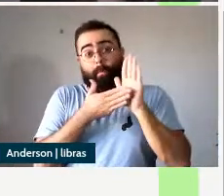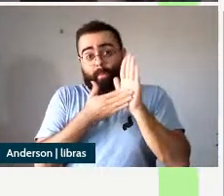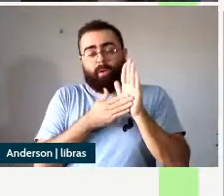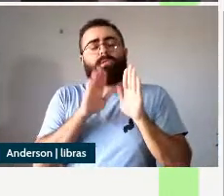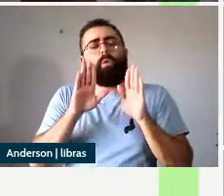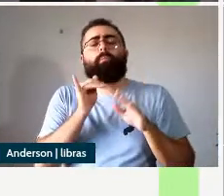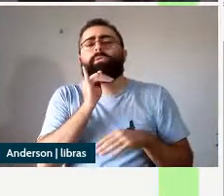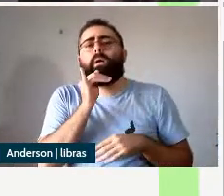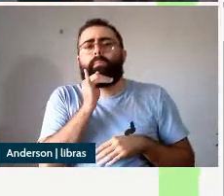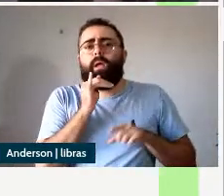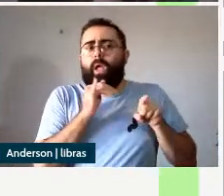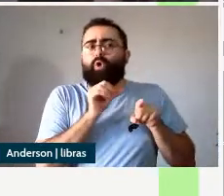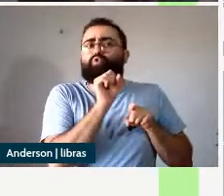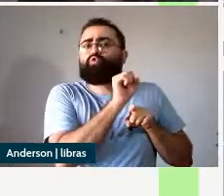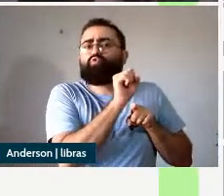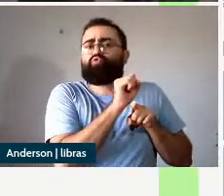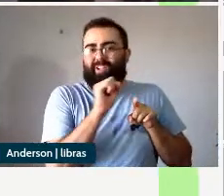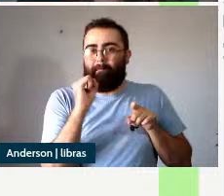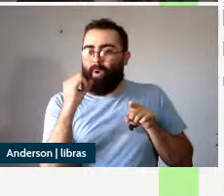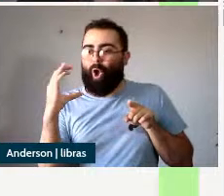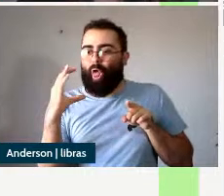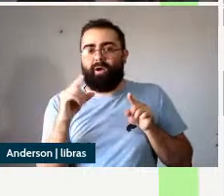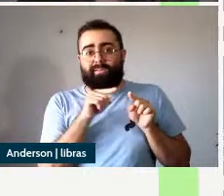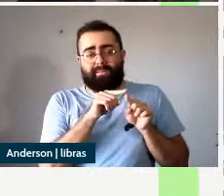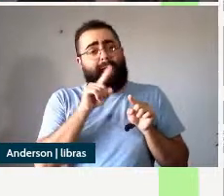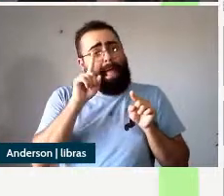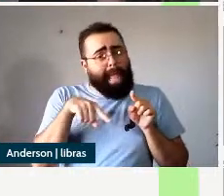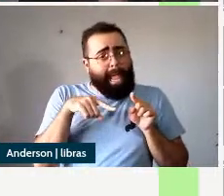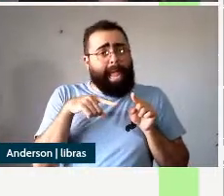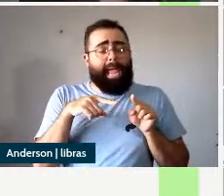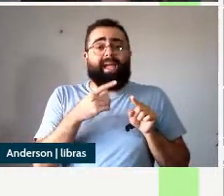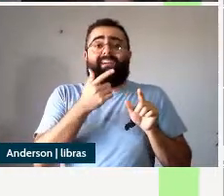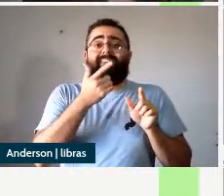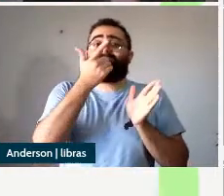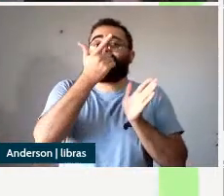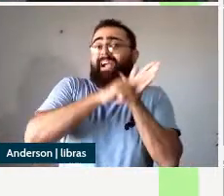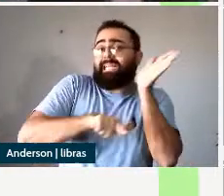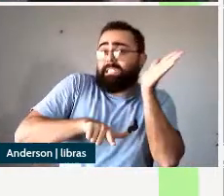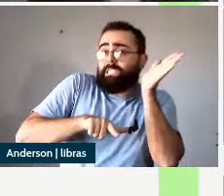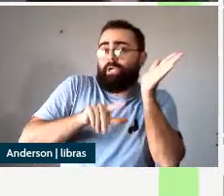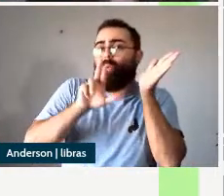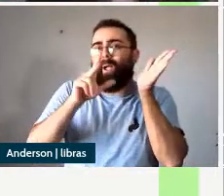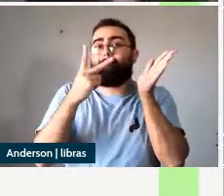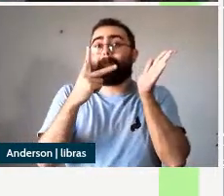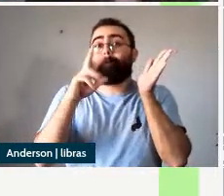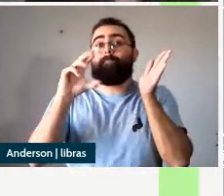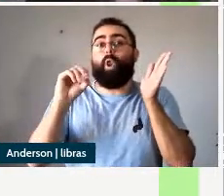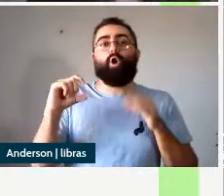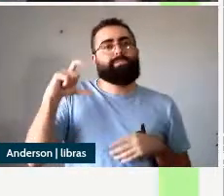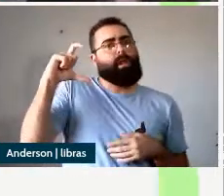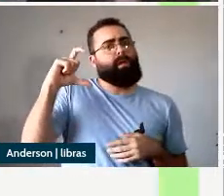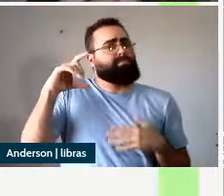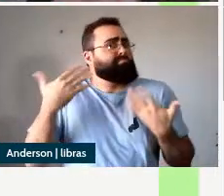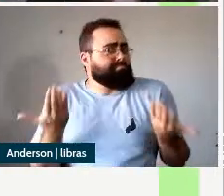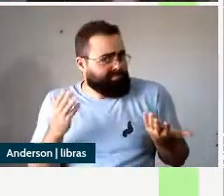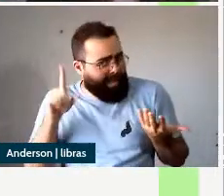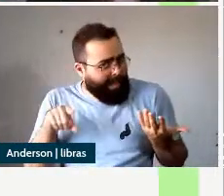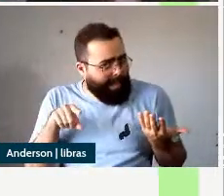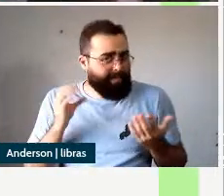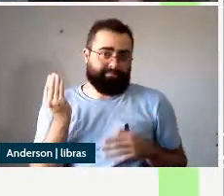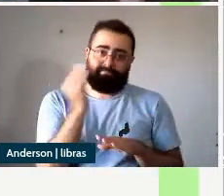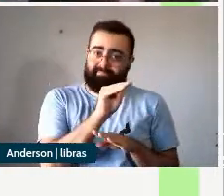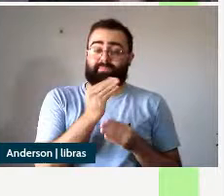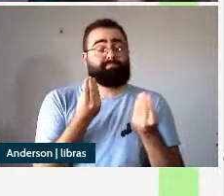da small clause é ou não uma categoria vazia do tipo prosão o nosso trabalho ele defende essa